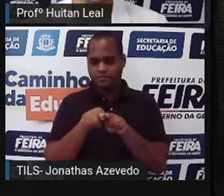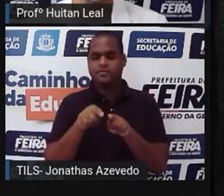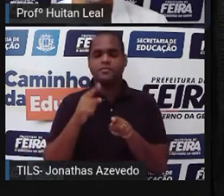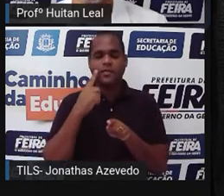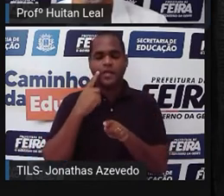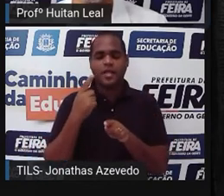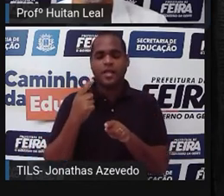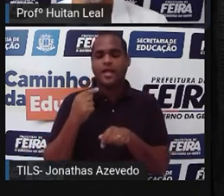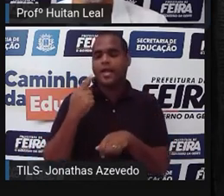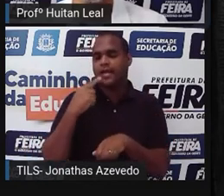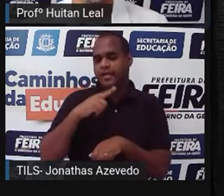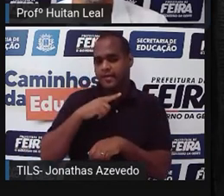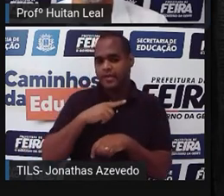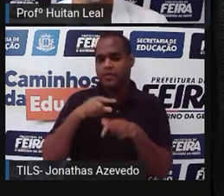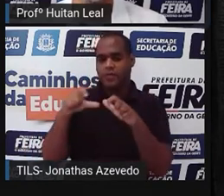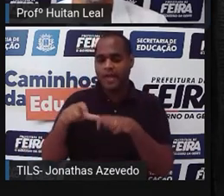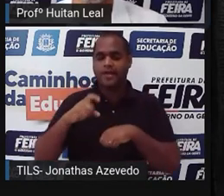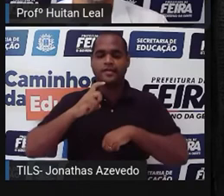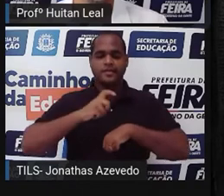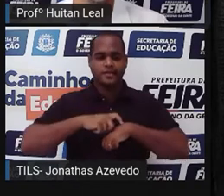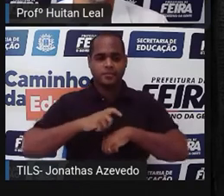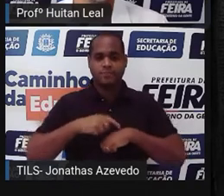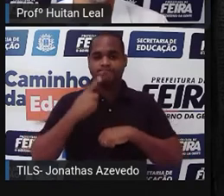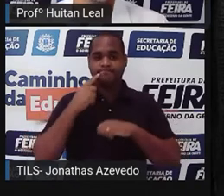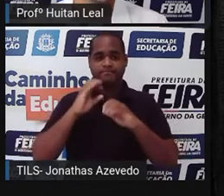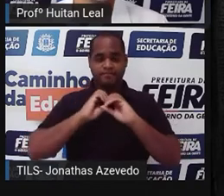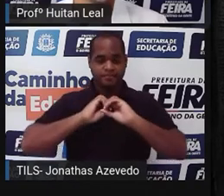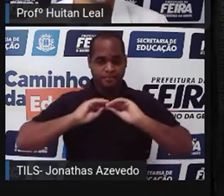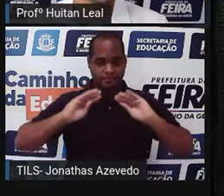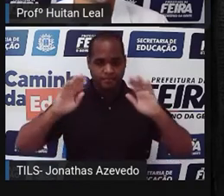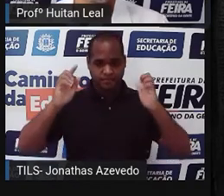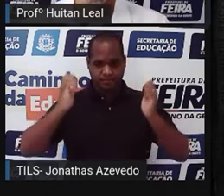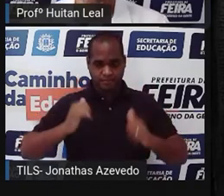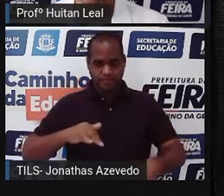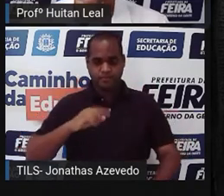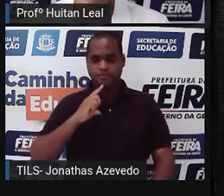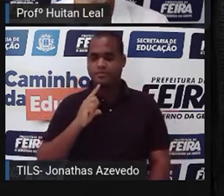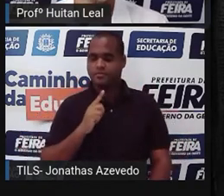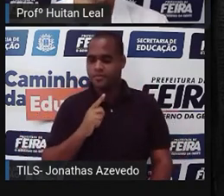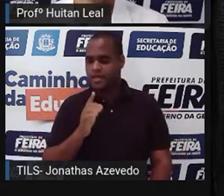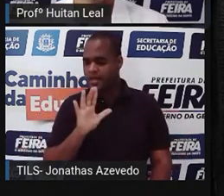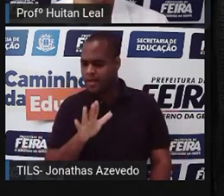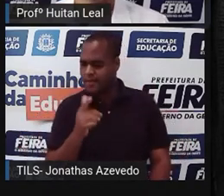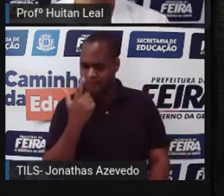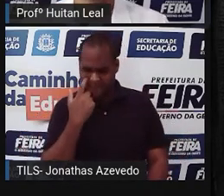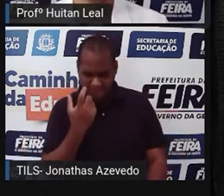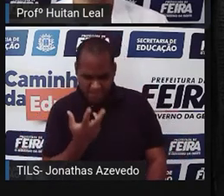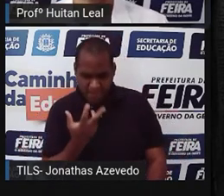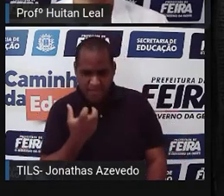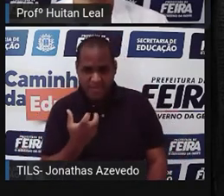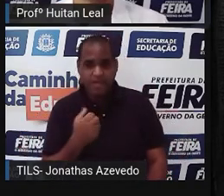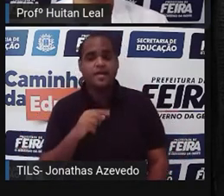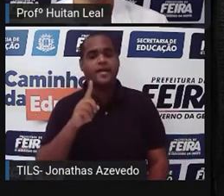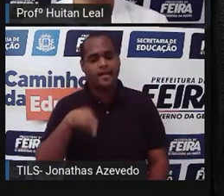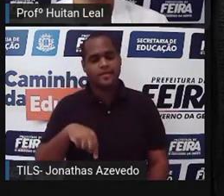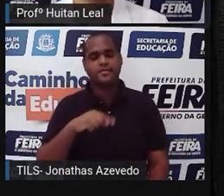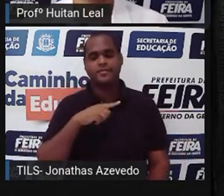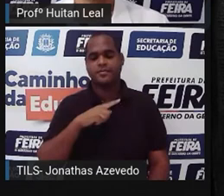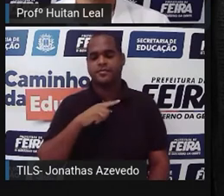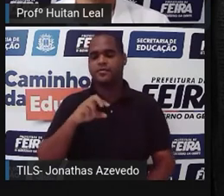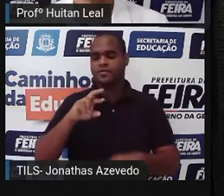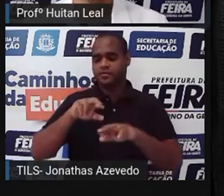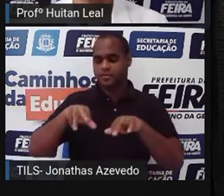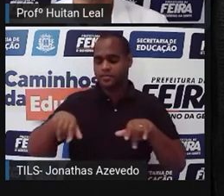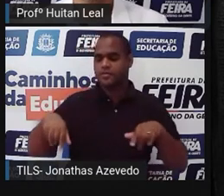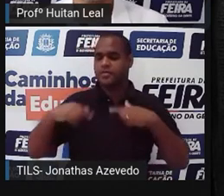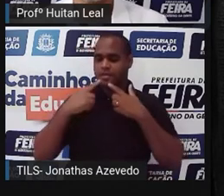tempo e do lugar que revelam fatos cotidianos. Então, perceba que essa crônica, que é uma crônica narrativa, ela tem